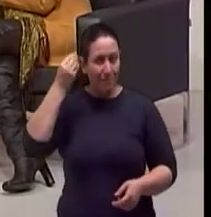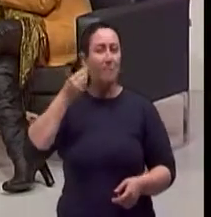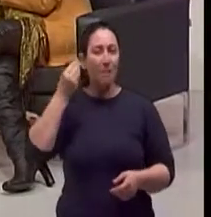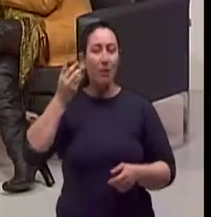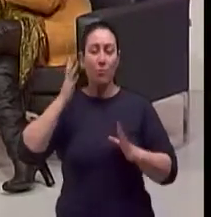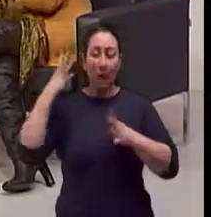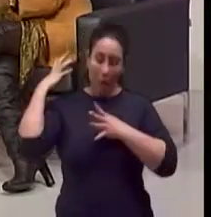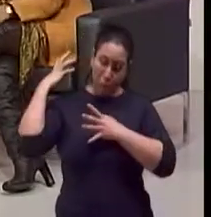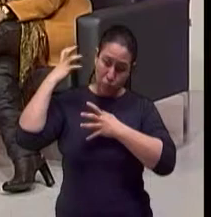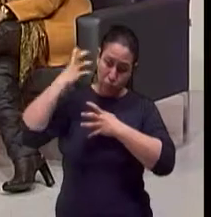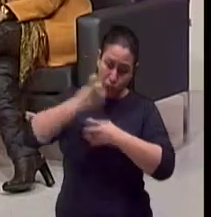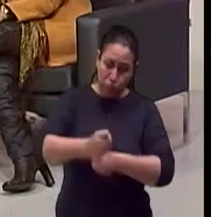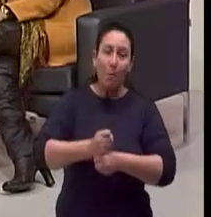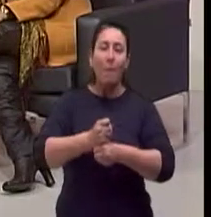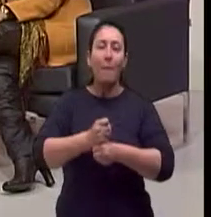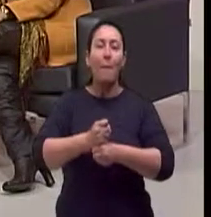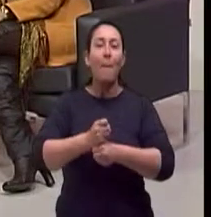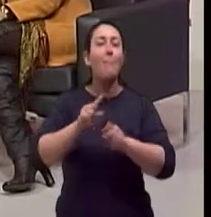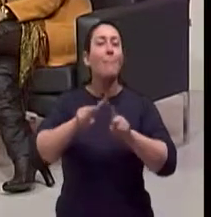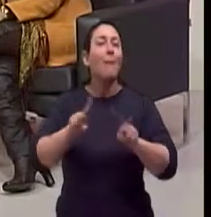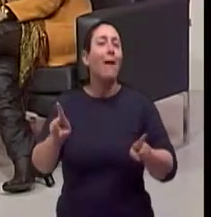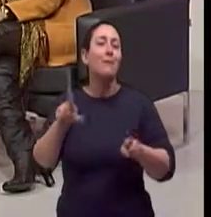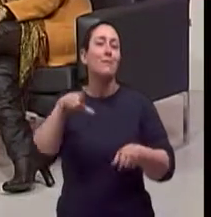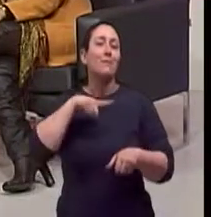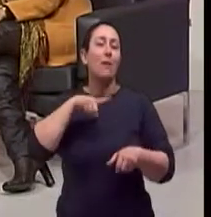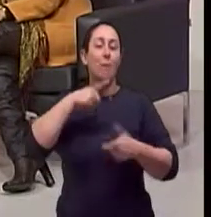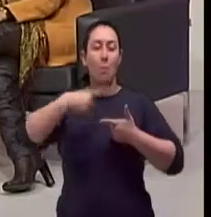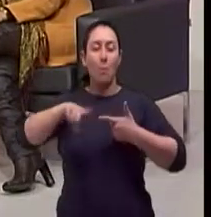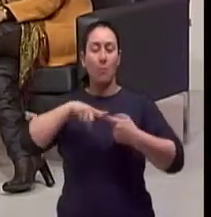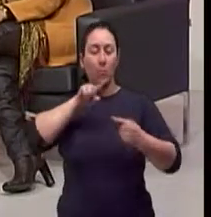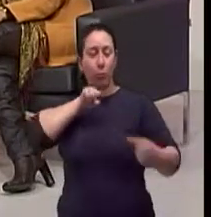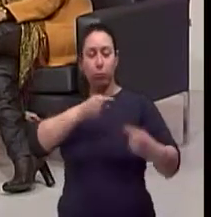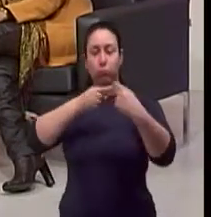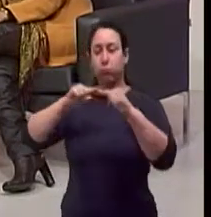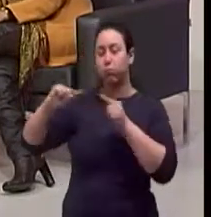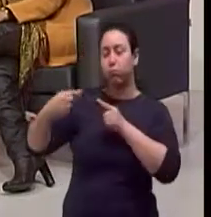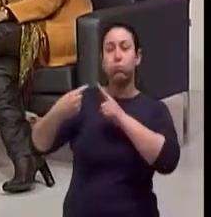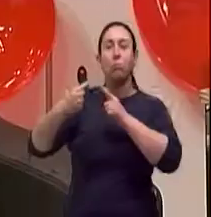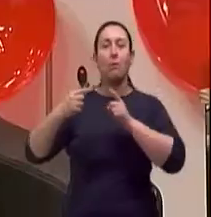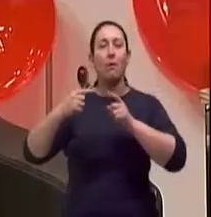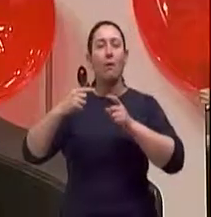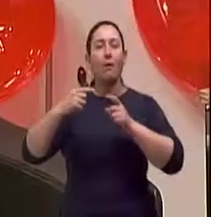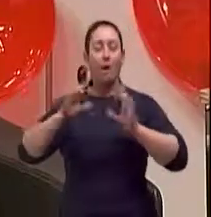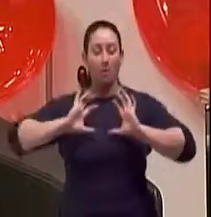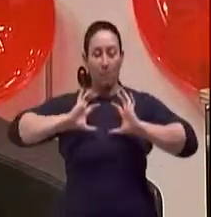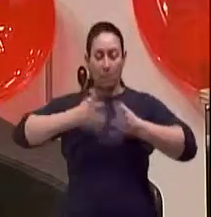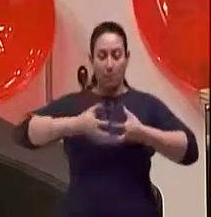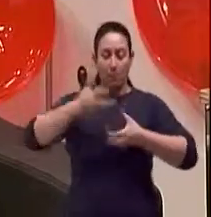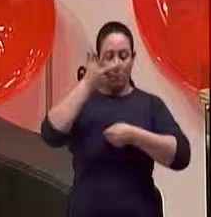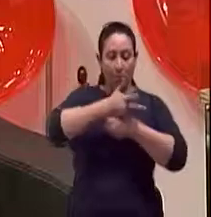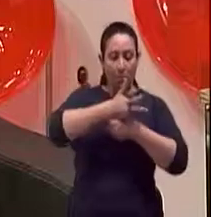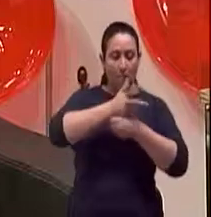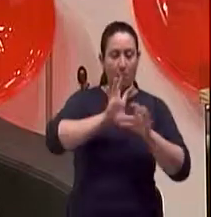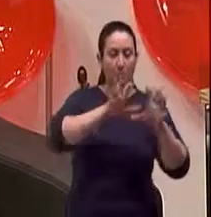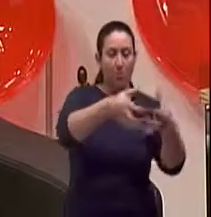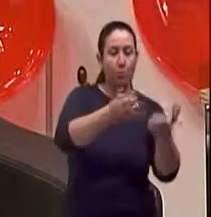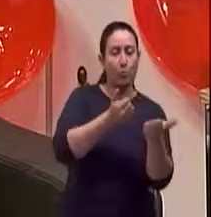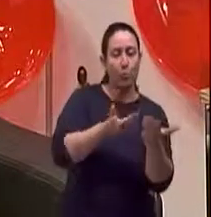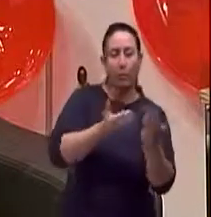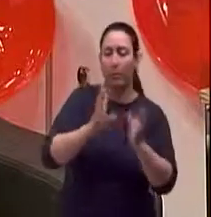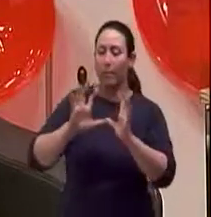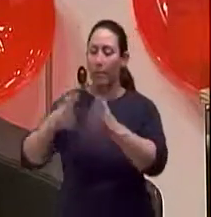Está acumulada e tem os conflitos e choques de geração. Exatamente. Se este idoso, ou